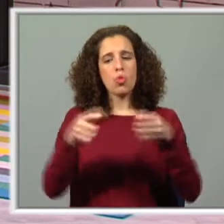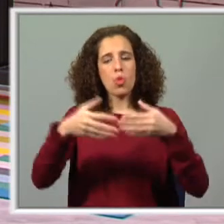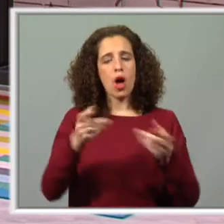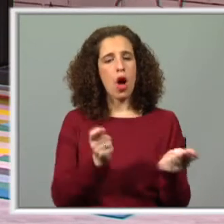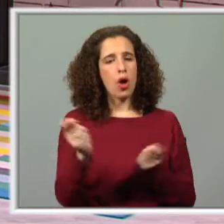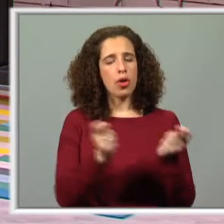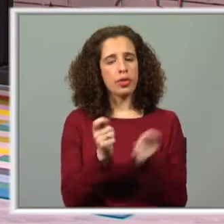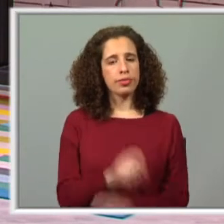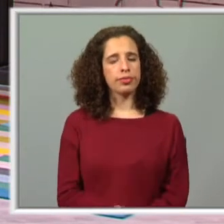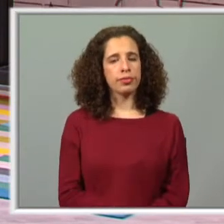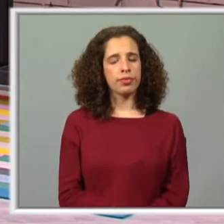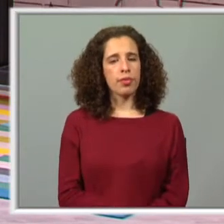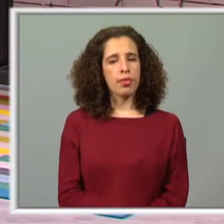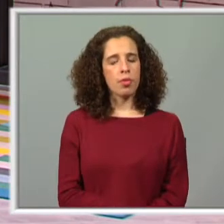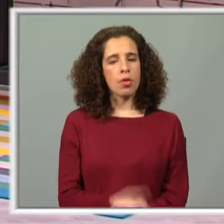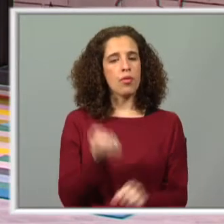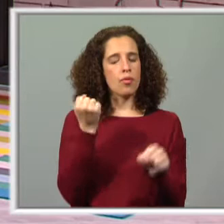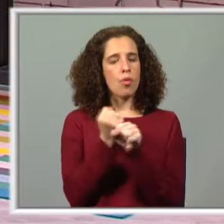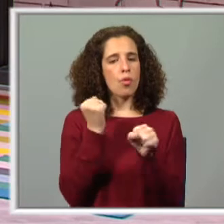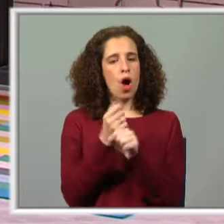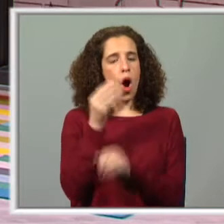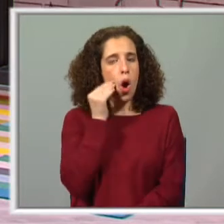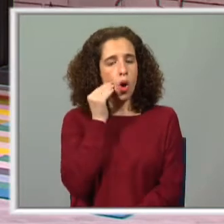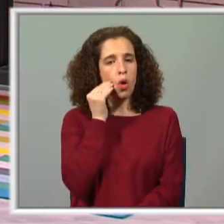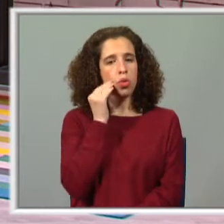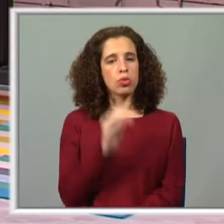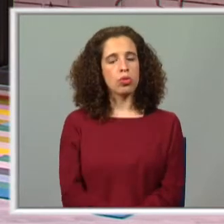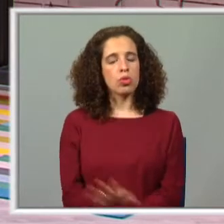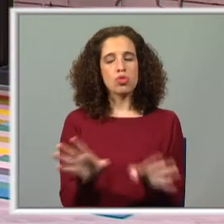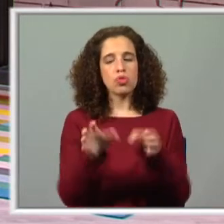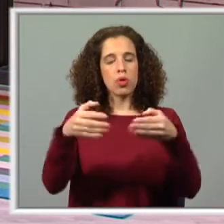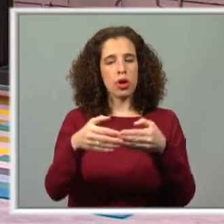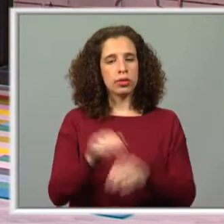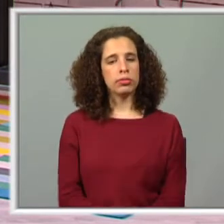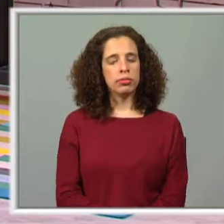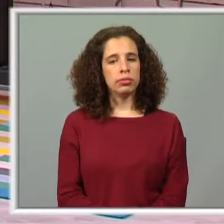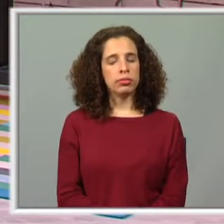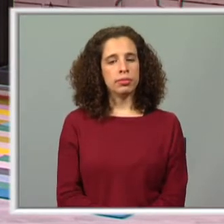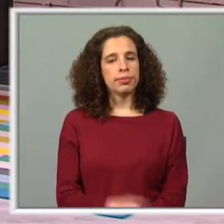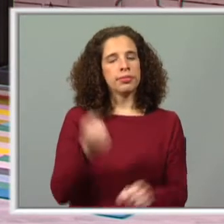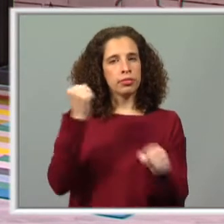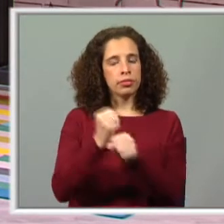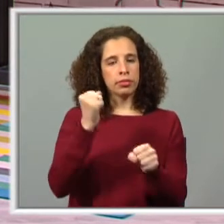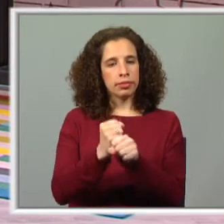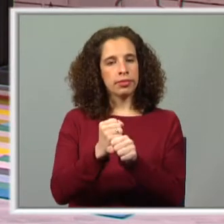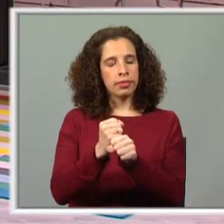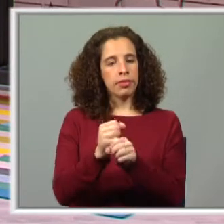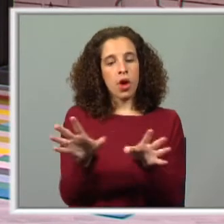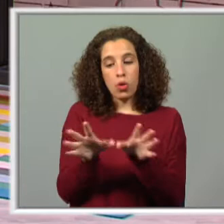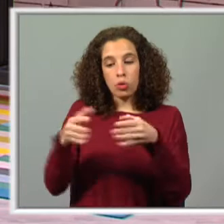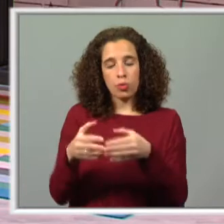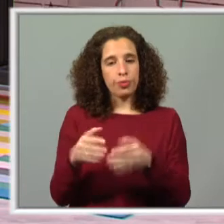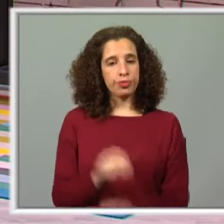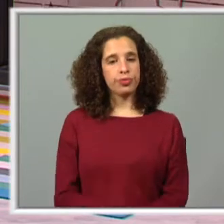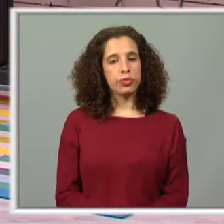organizada, como é a delas, funcionam o quê? Como sendo um coletivo. É quase como se fosse um trabalho de grupo,